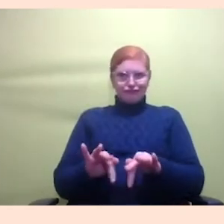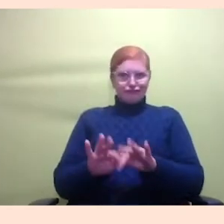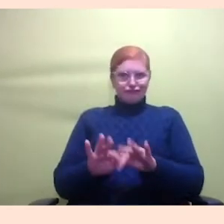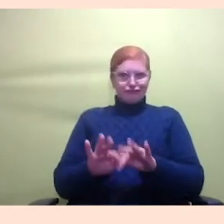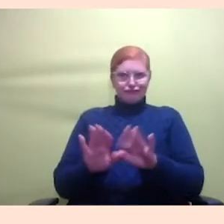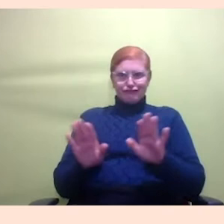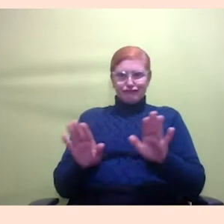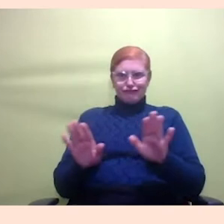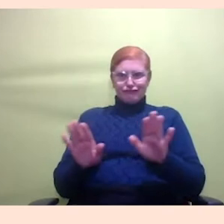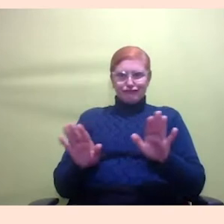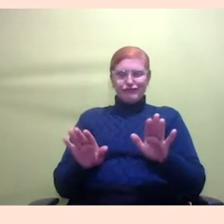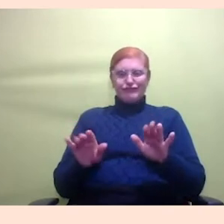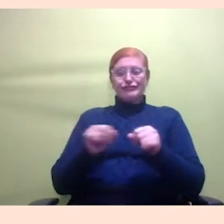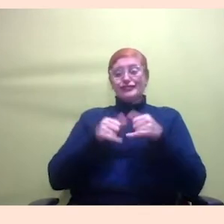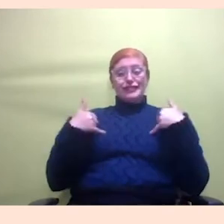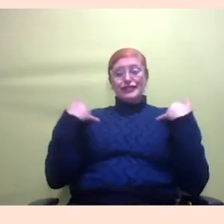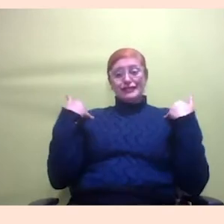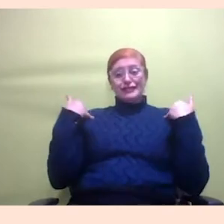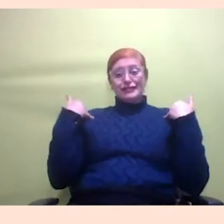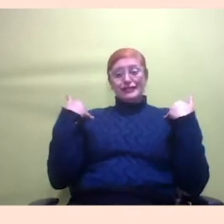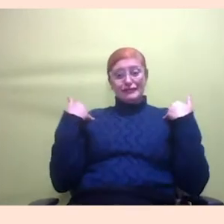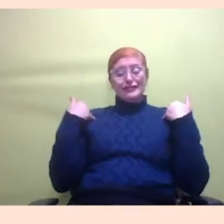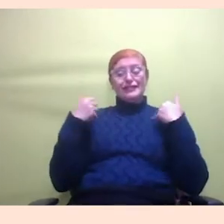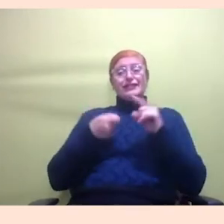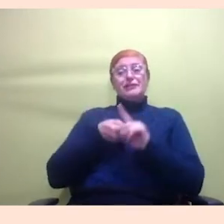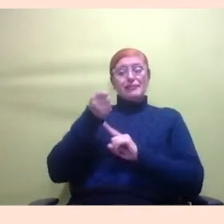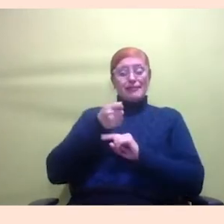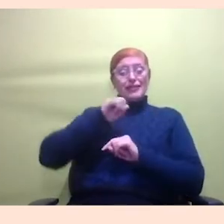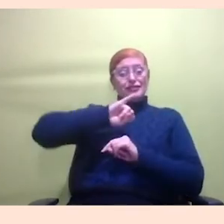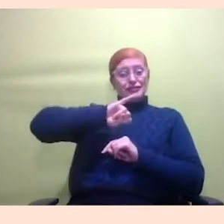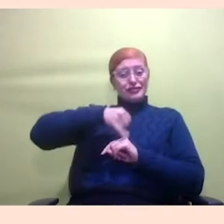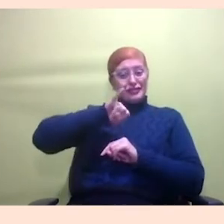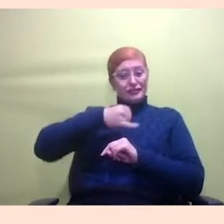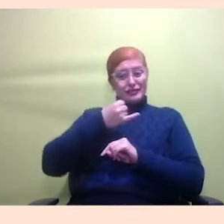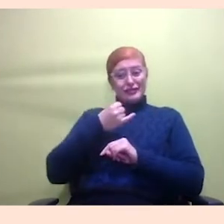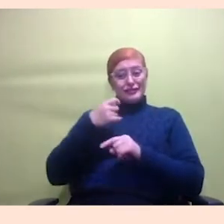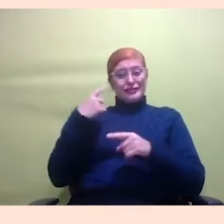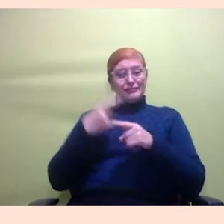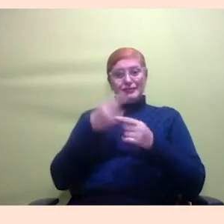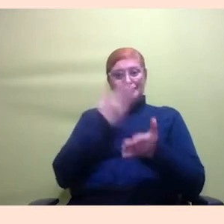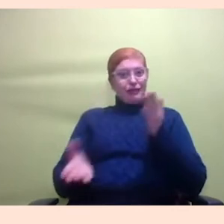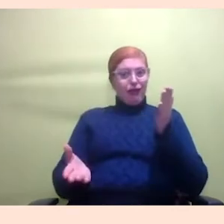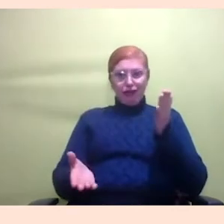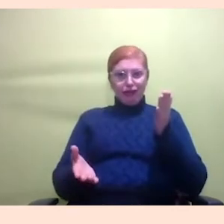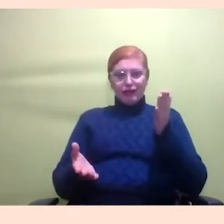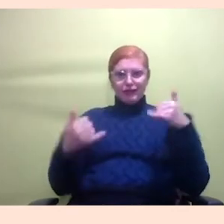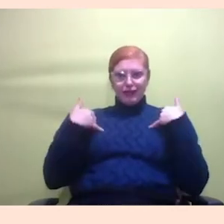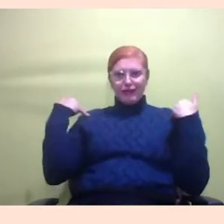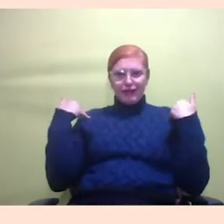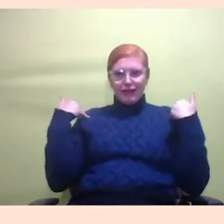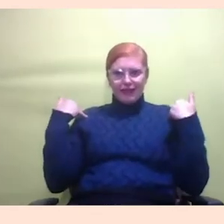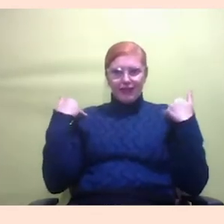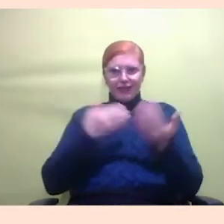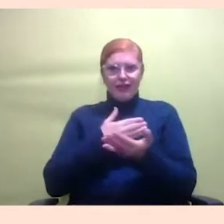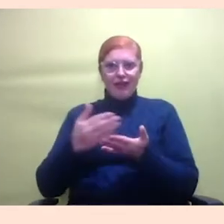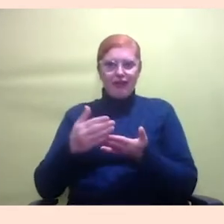aí eu digo gente eu estou todo o deste porque porra eu perdi eu fiz aniversário em janeiro começou depois então conta eu fazer aniversário como é isso